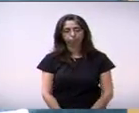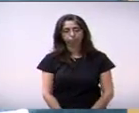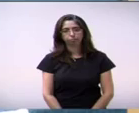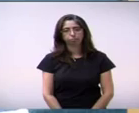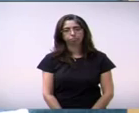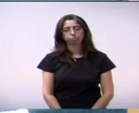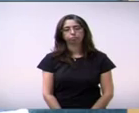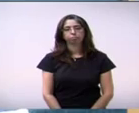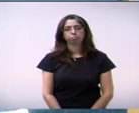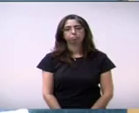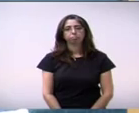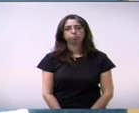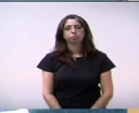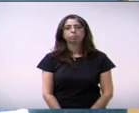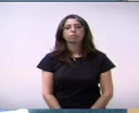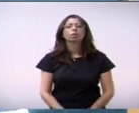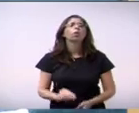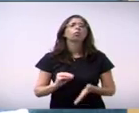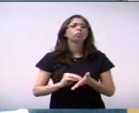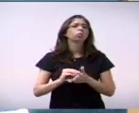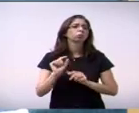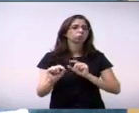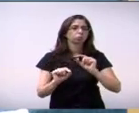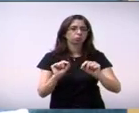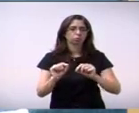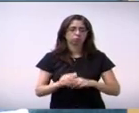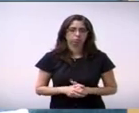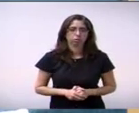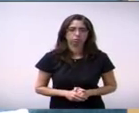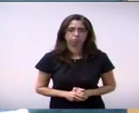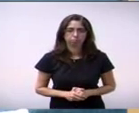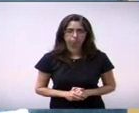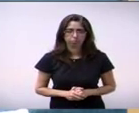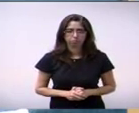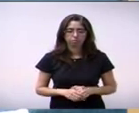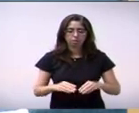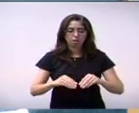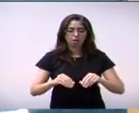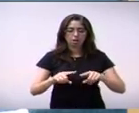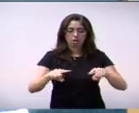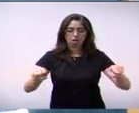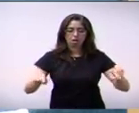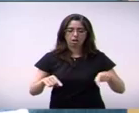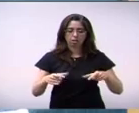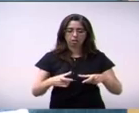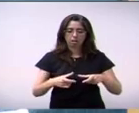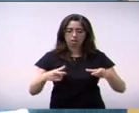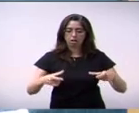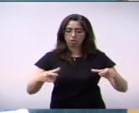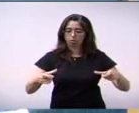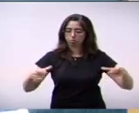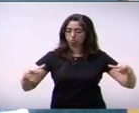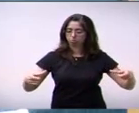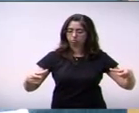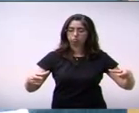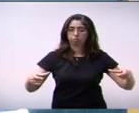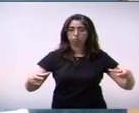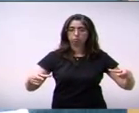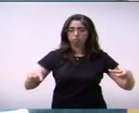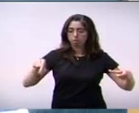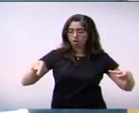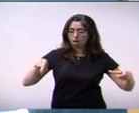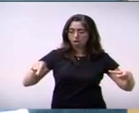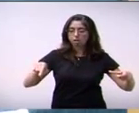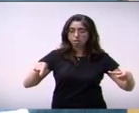citando, Faltou ainda que o aumento da área de amortecimento pegue, inclusive, a área onde tem que ser feita